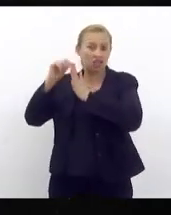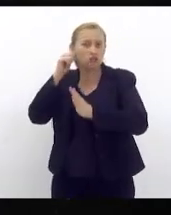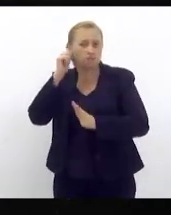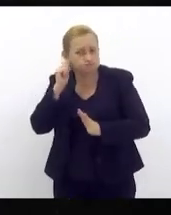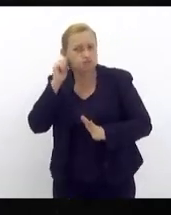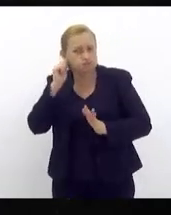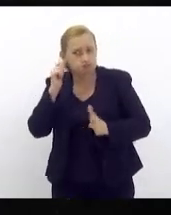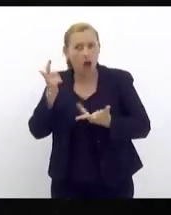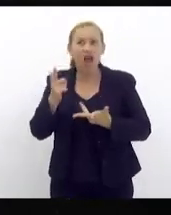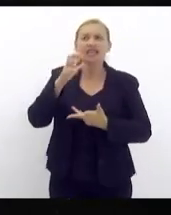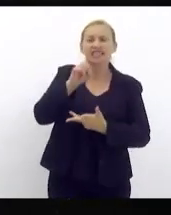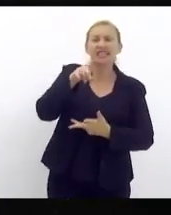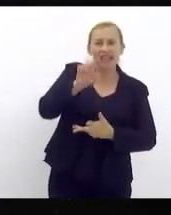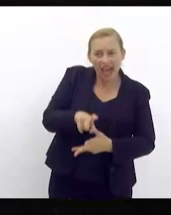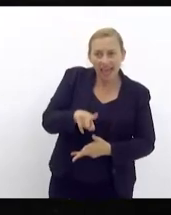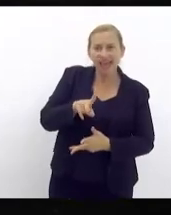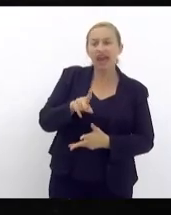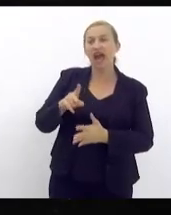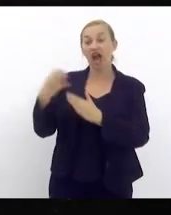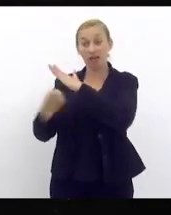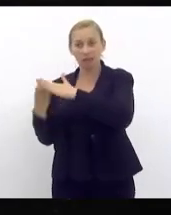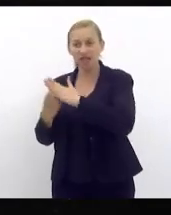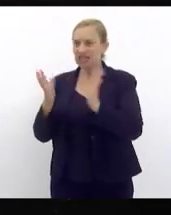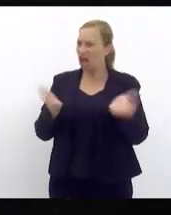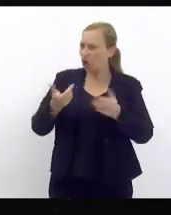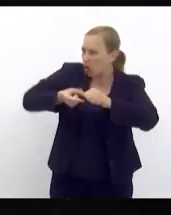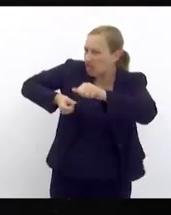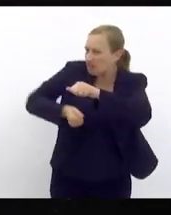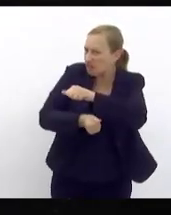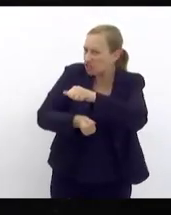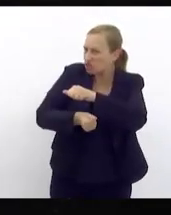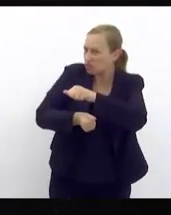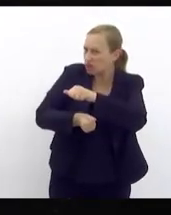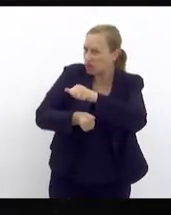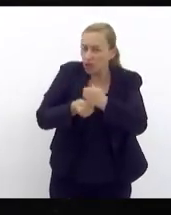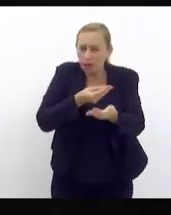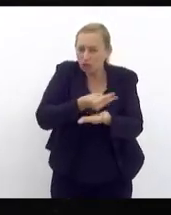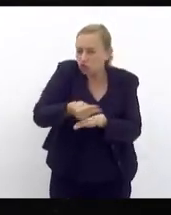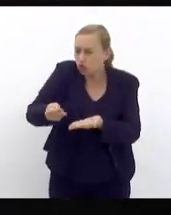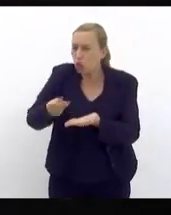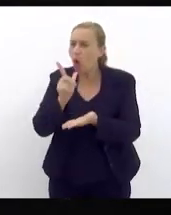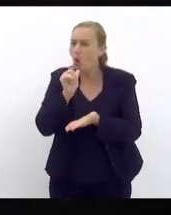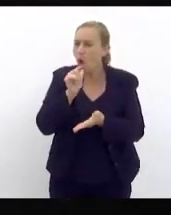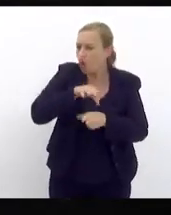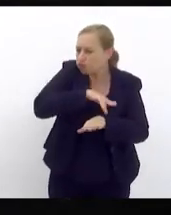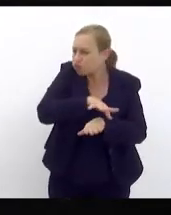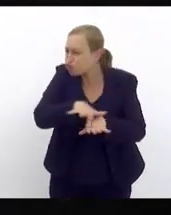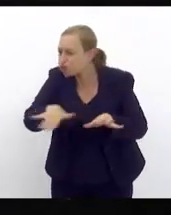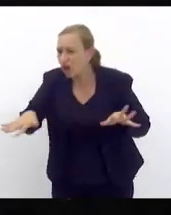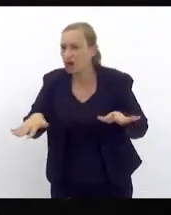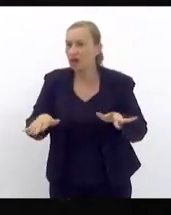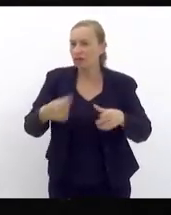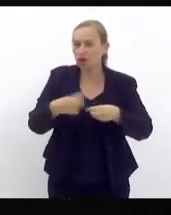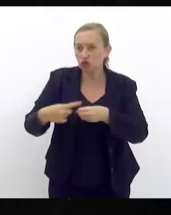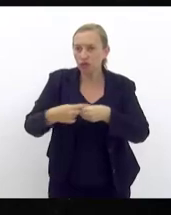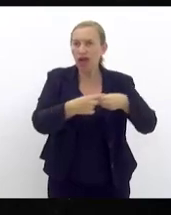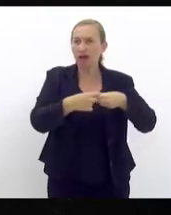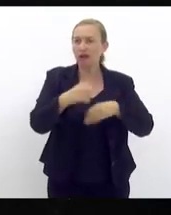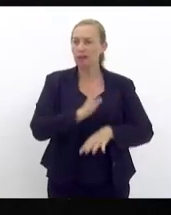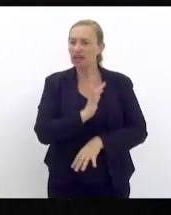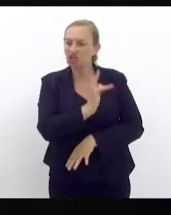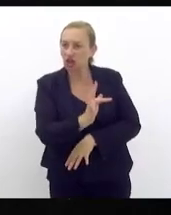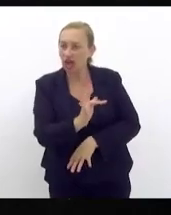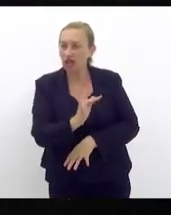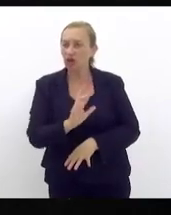agora não é mais CEDAI os investimentos para a redistribuição de água para os barres seja da Baixada